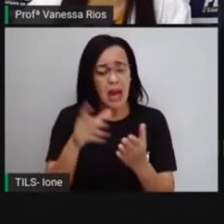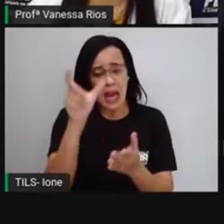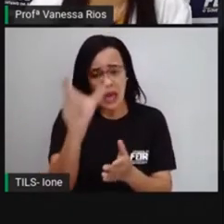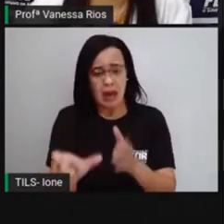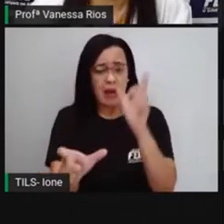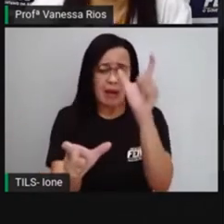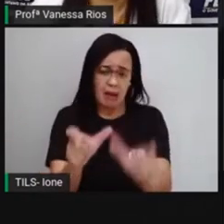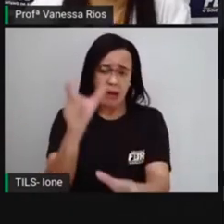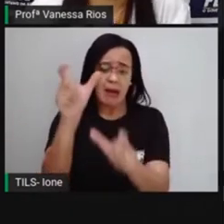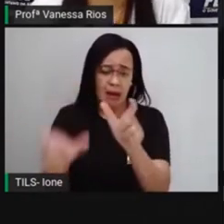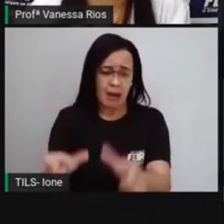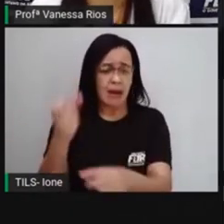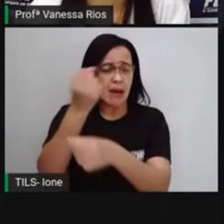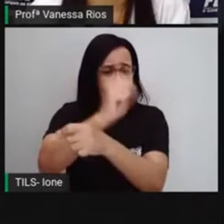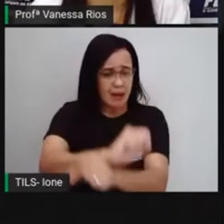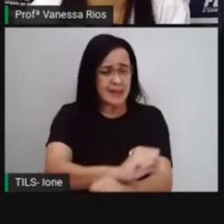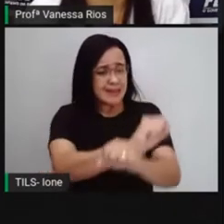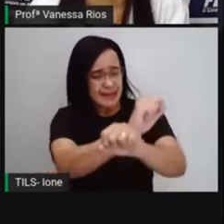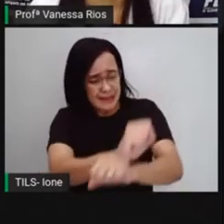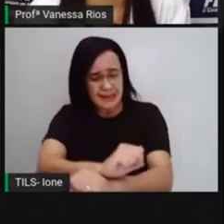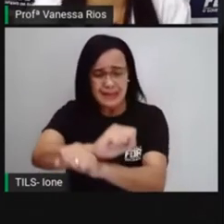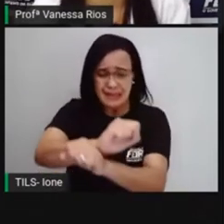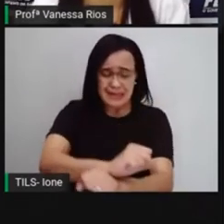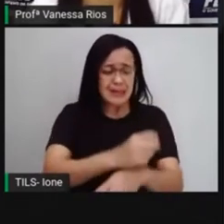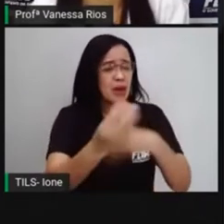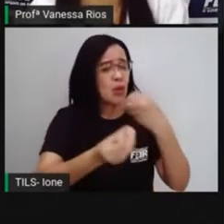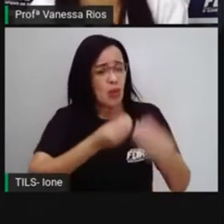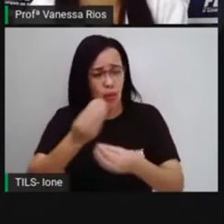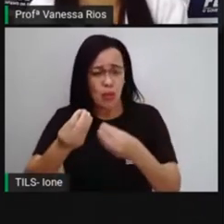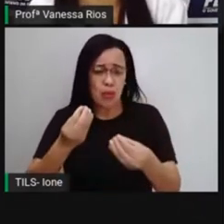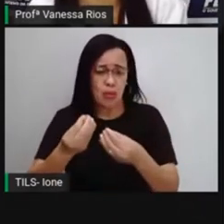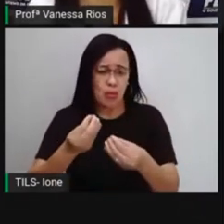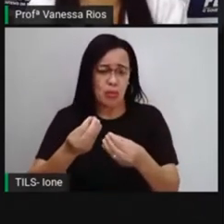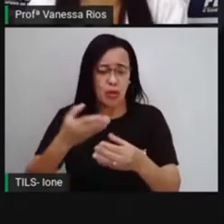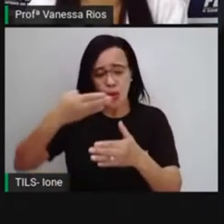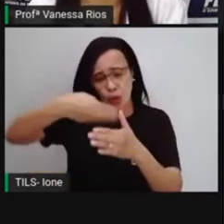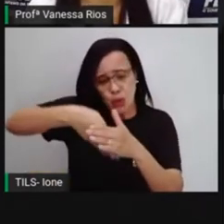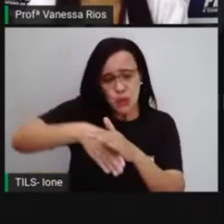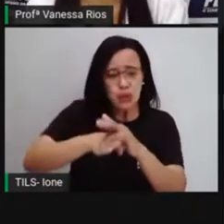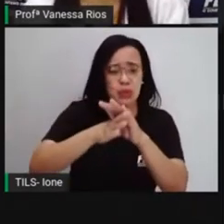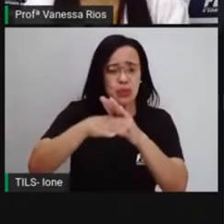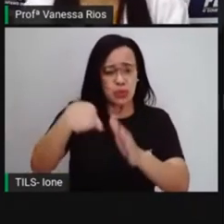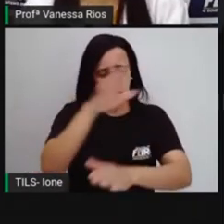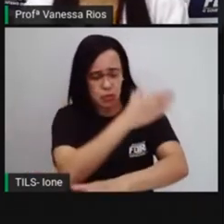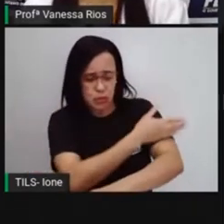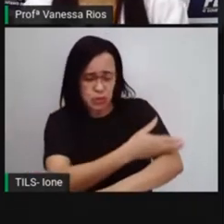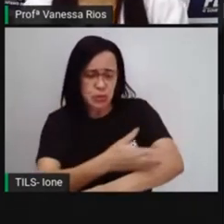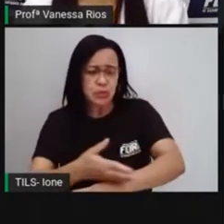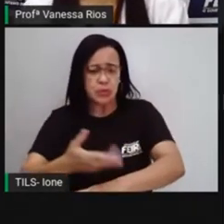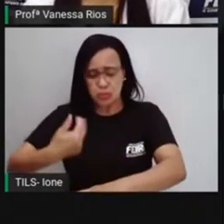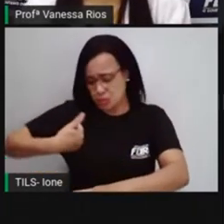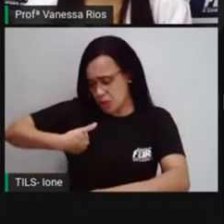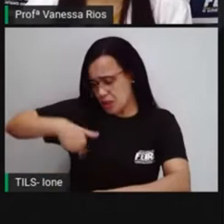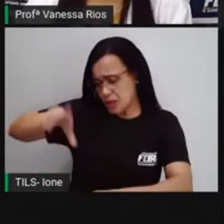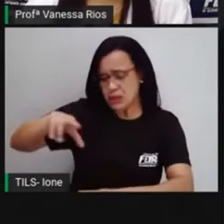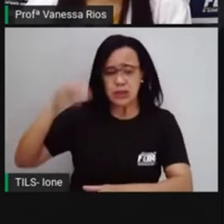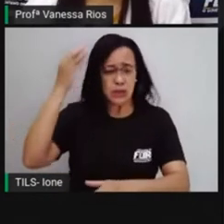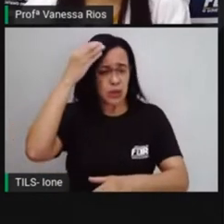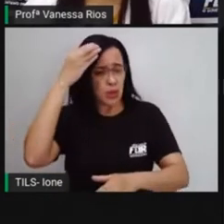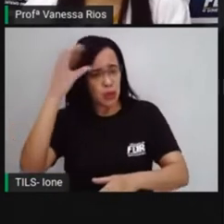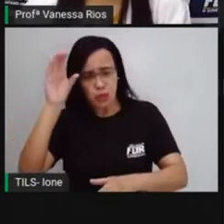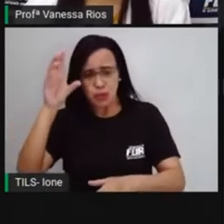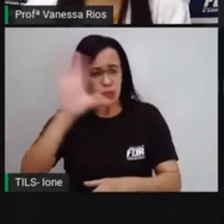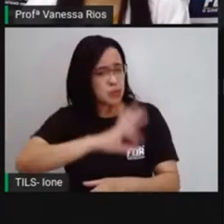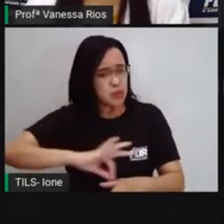religiões também diferentes, né? Porque vieram de vários lugares da África. E a própria viagem da